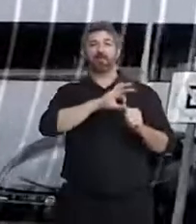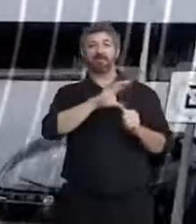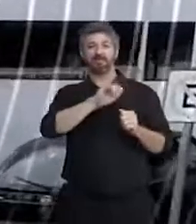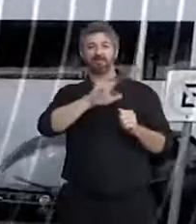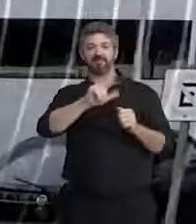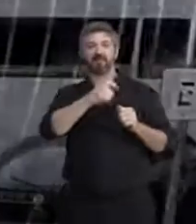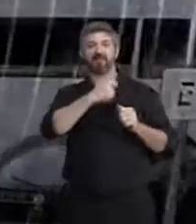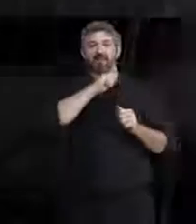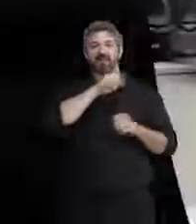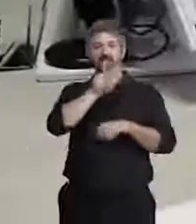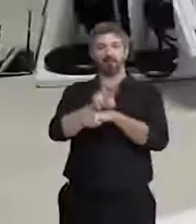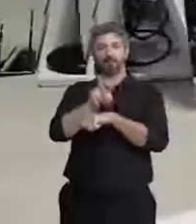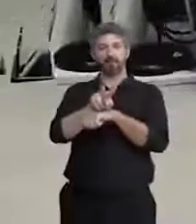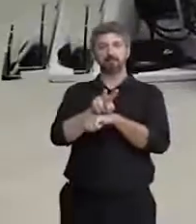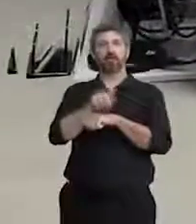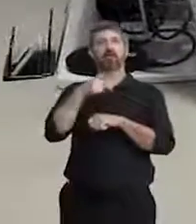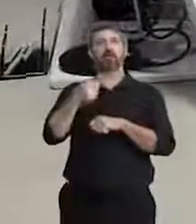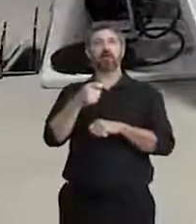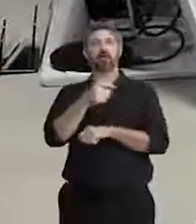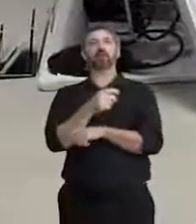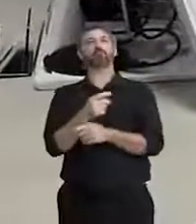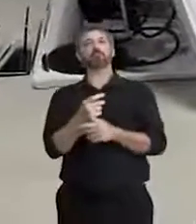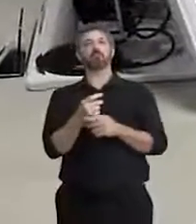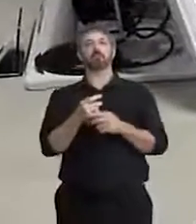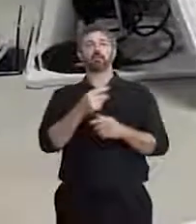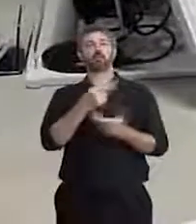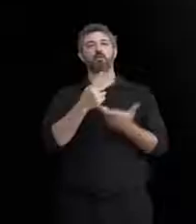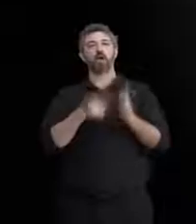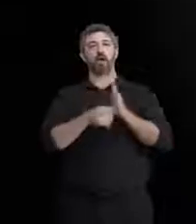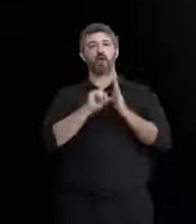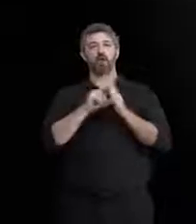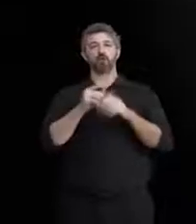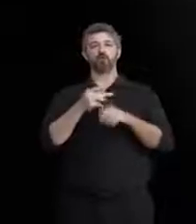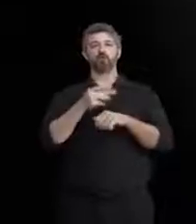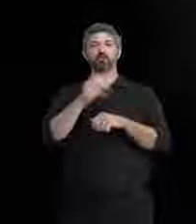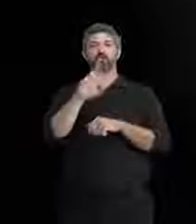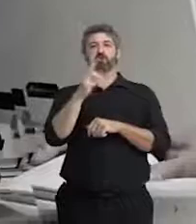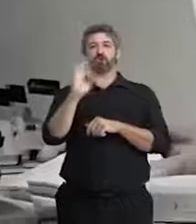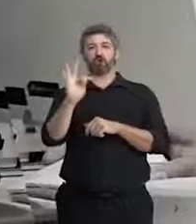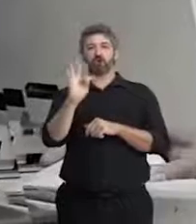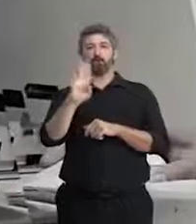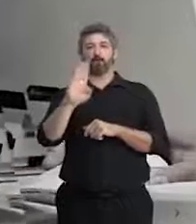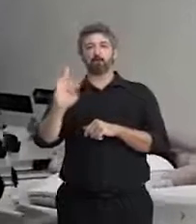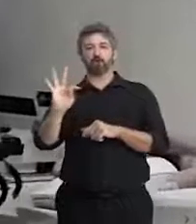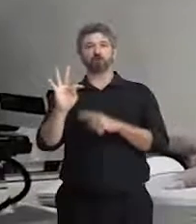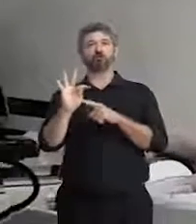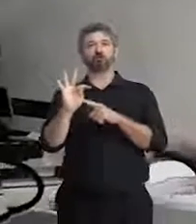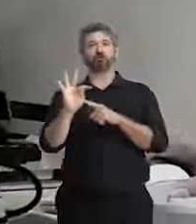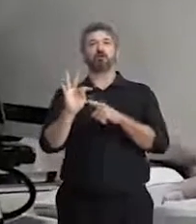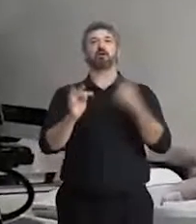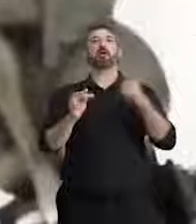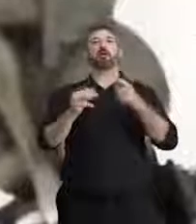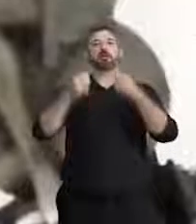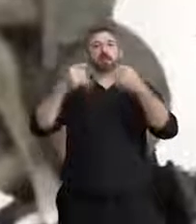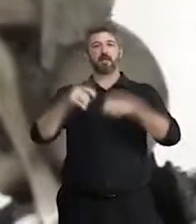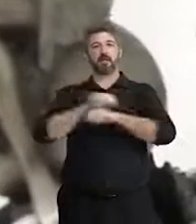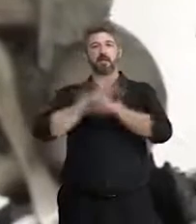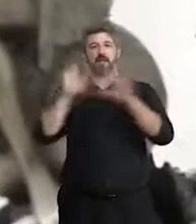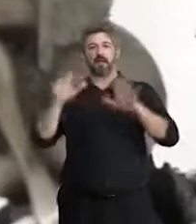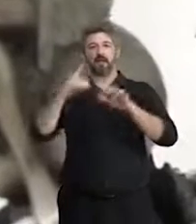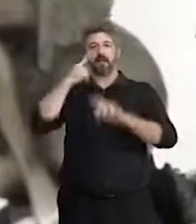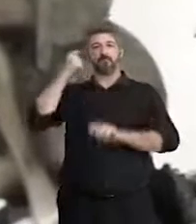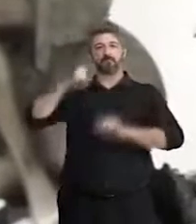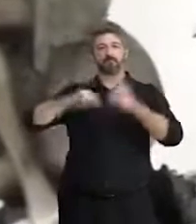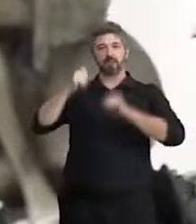comarca de Manhã Sul, cidade que recebeu a Frida como projeto piloto, foi obtido um marco histórico, estando há quase